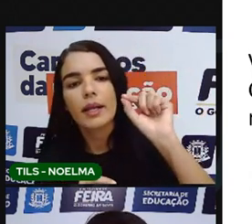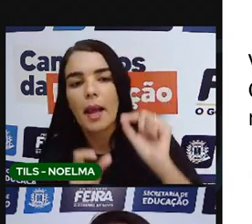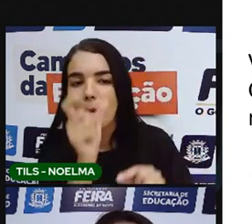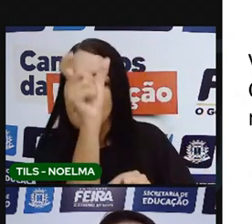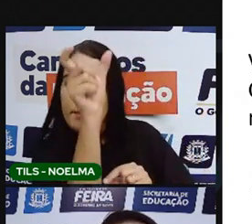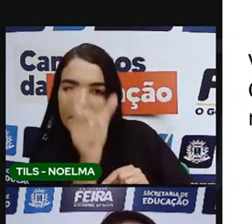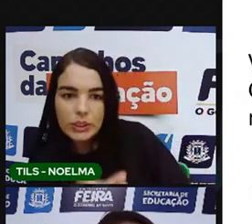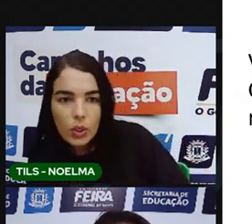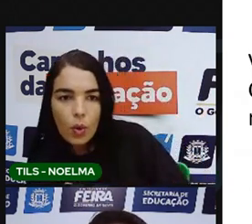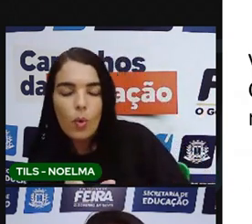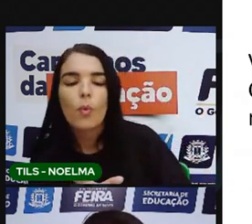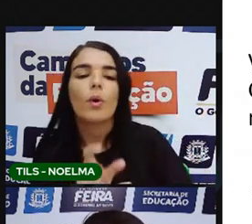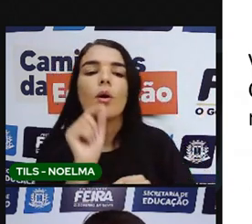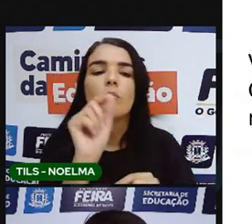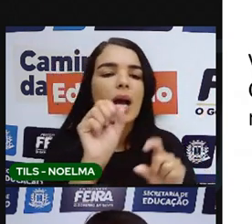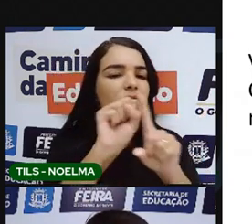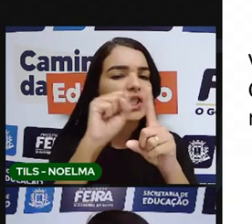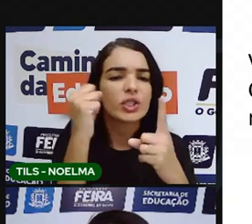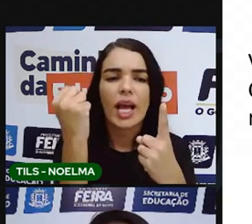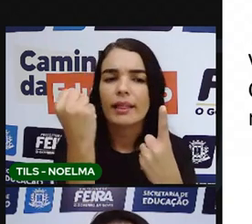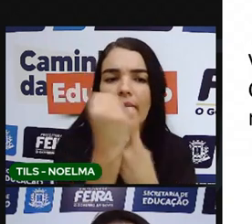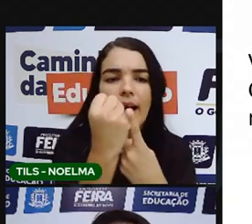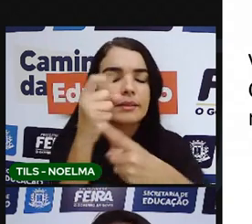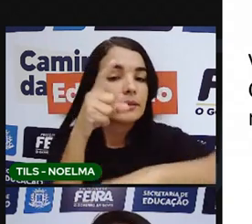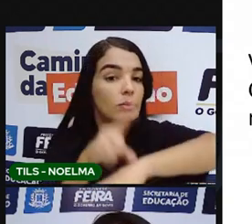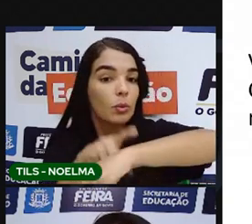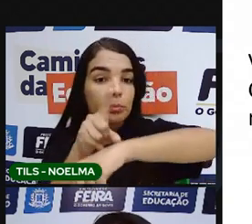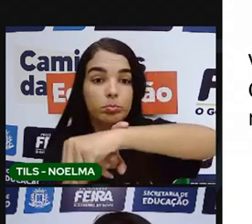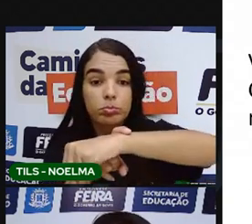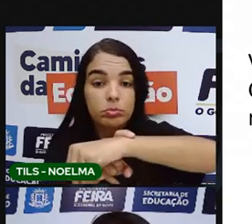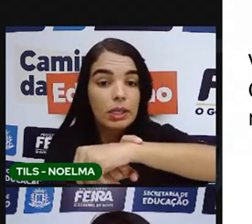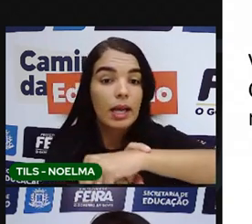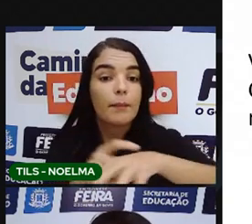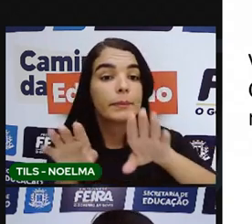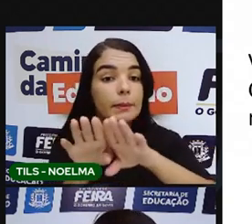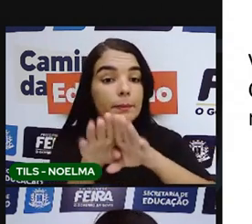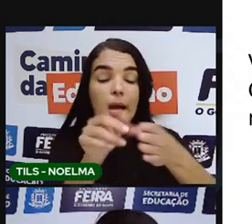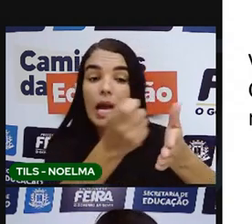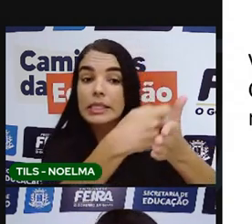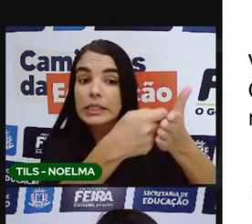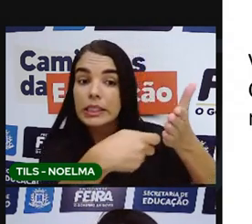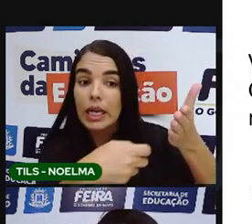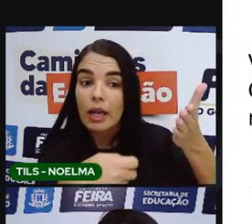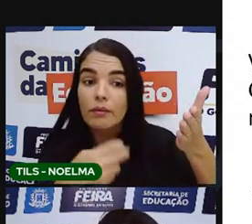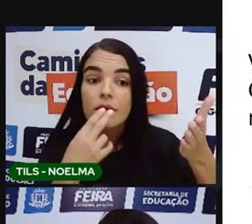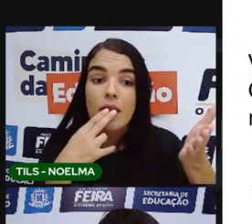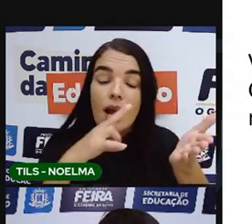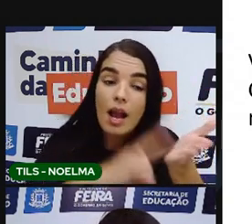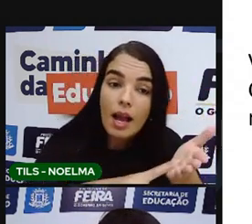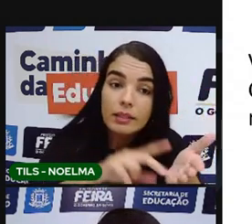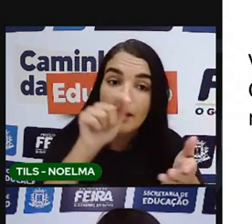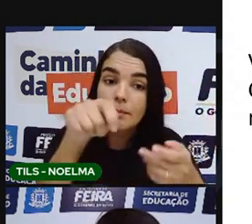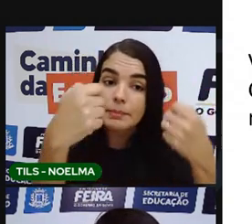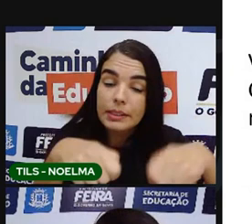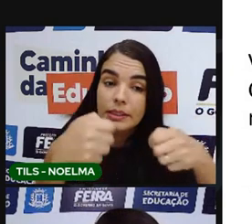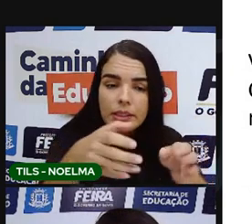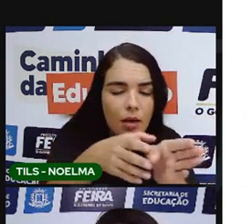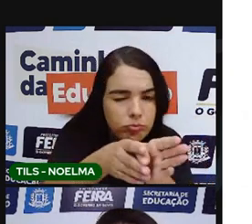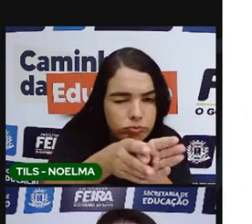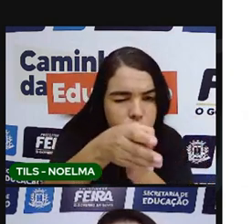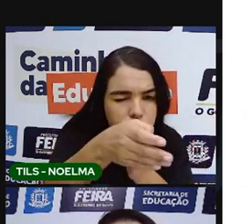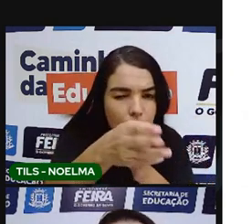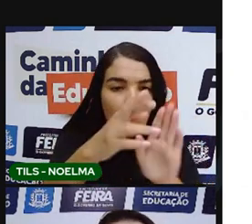fazendo, como é que era a sociedade daquela época. E para escrever essa carta, vocês devem seguir o